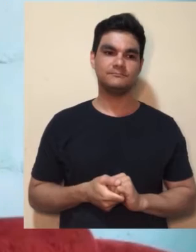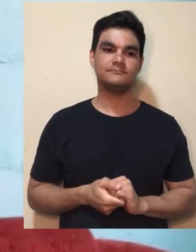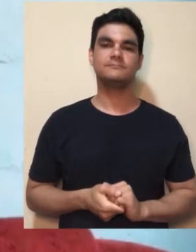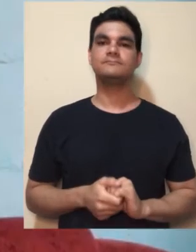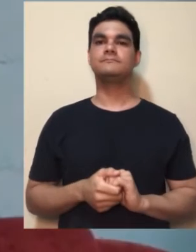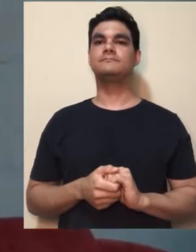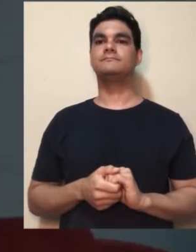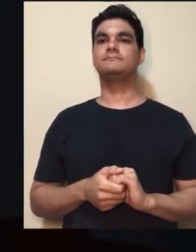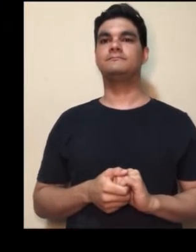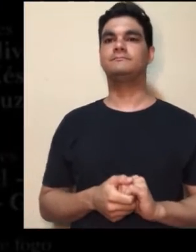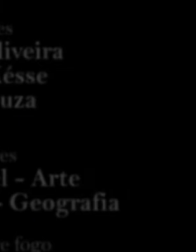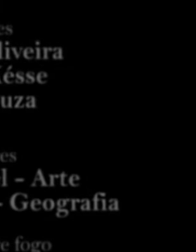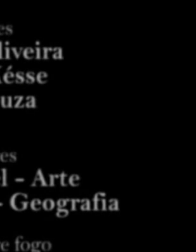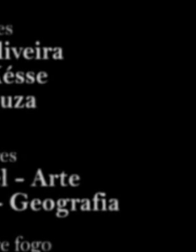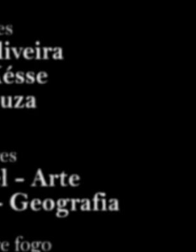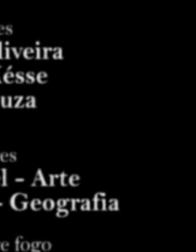para a sua casa.